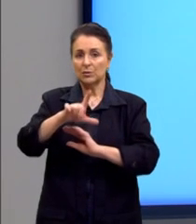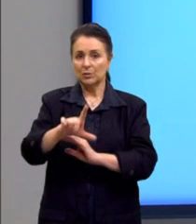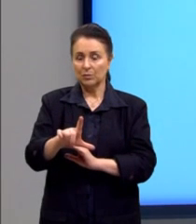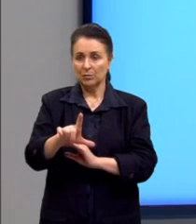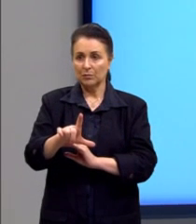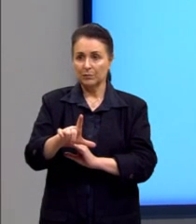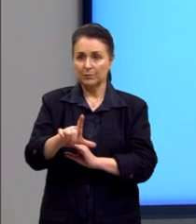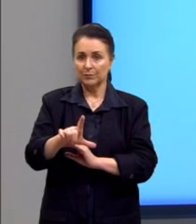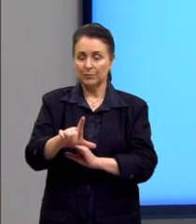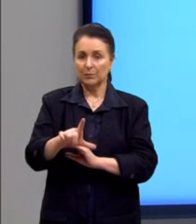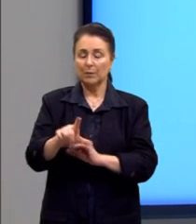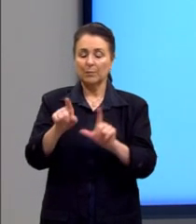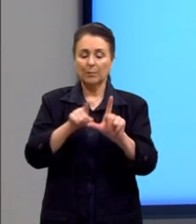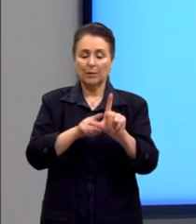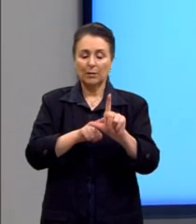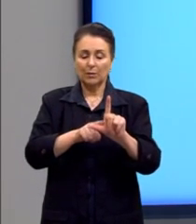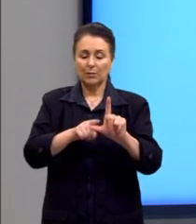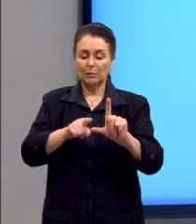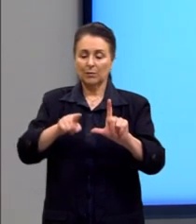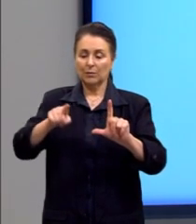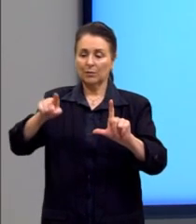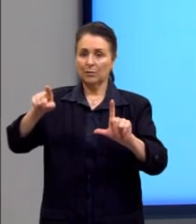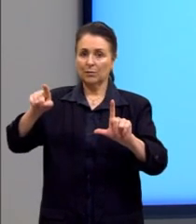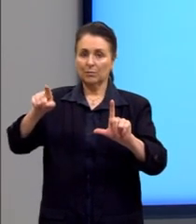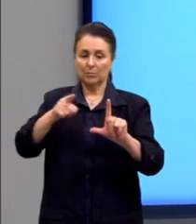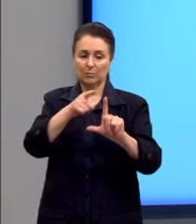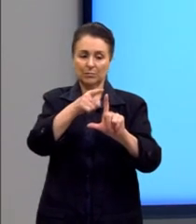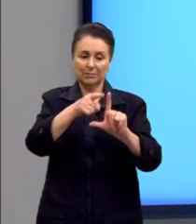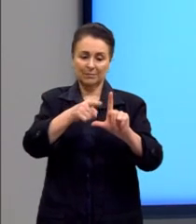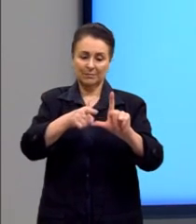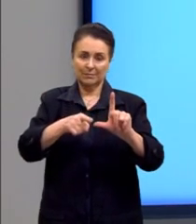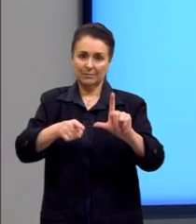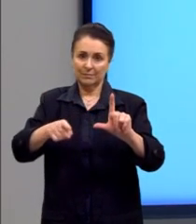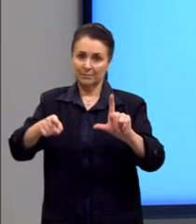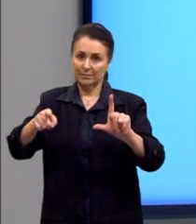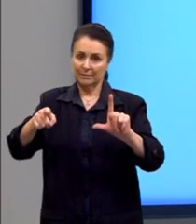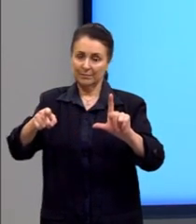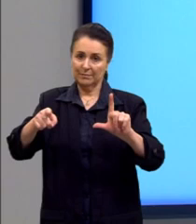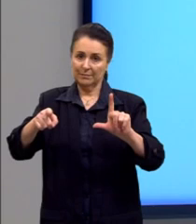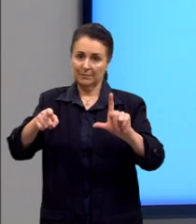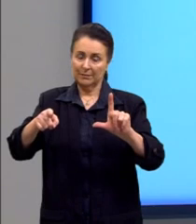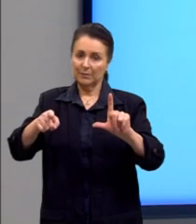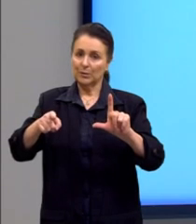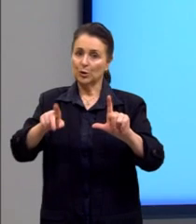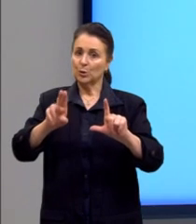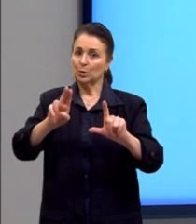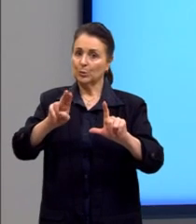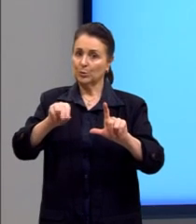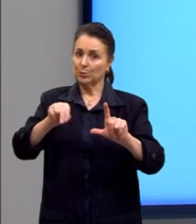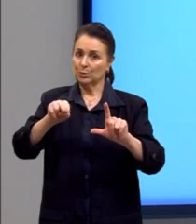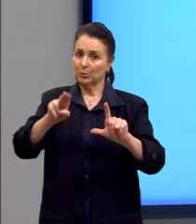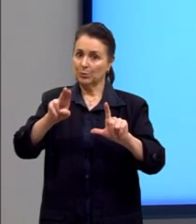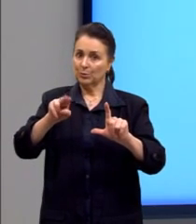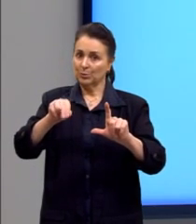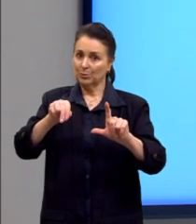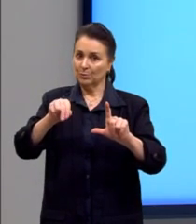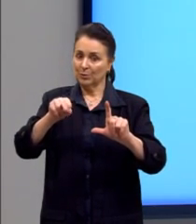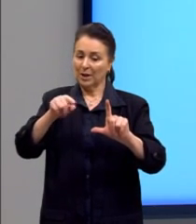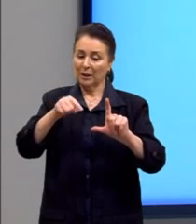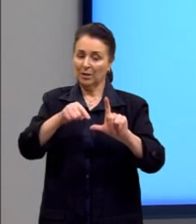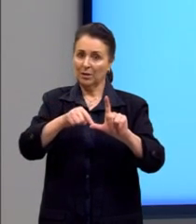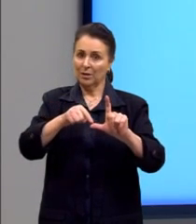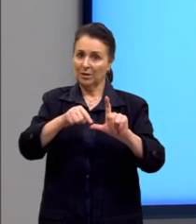tá? Tanto para o gráfico crescente, quanto se ele fosse decrescente. Ele nunca chega, nunca